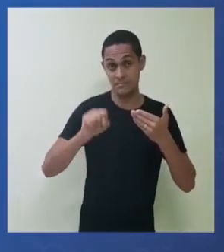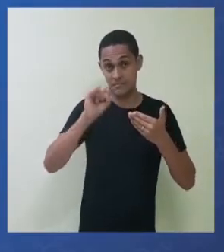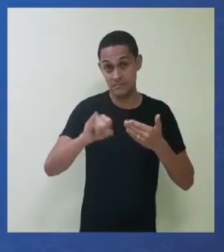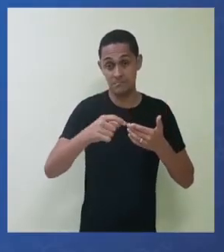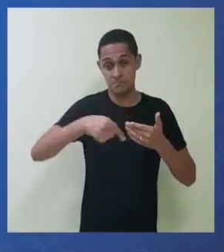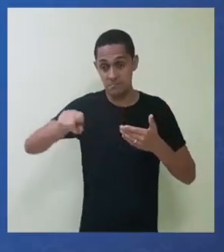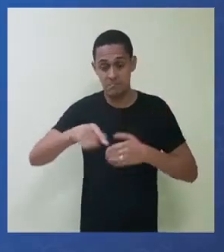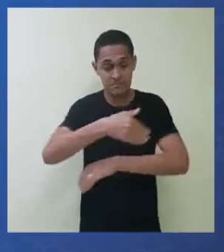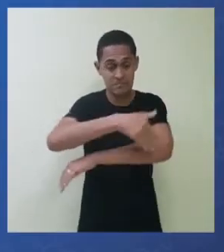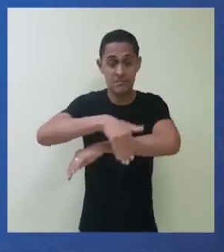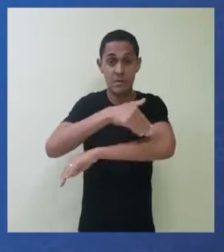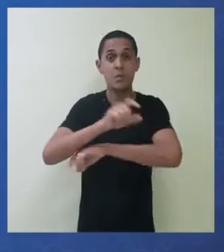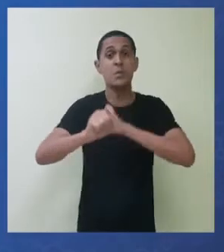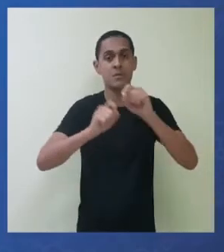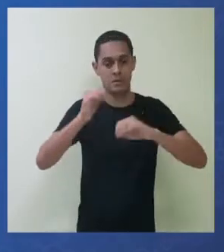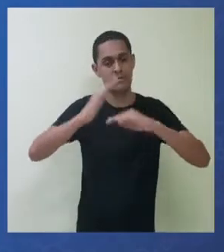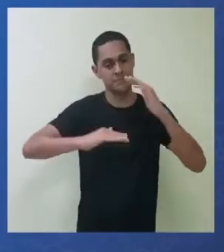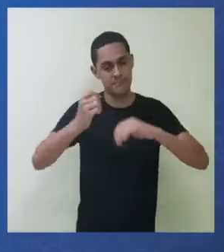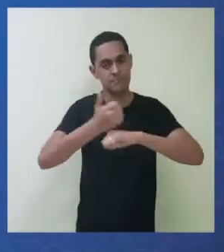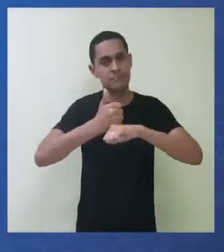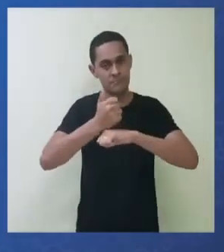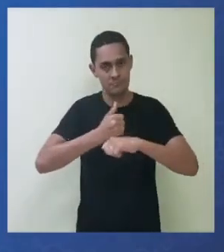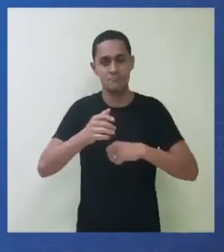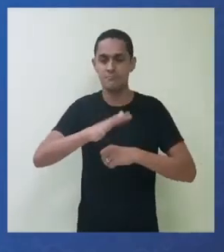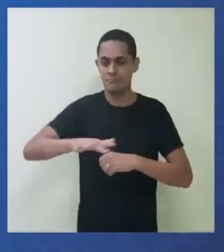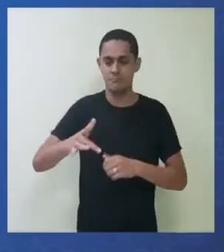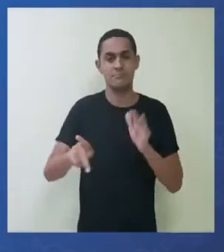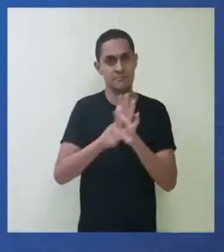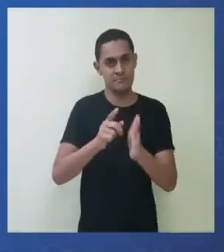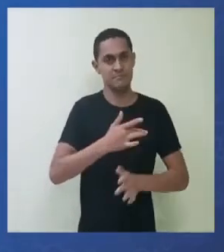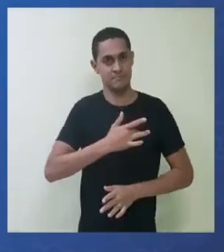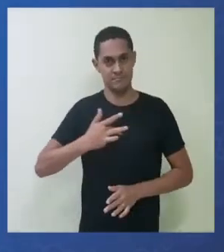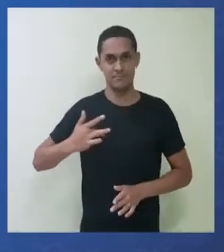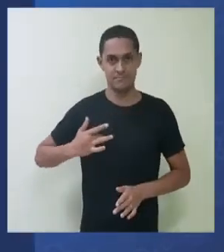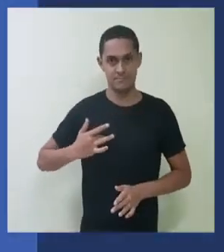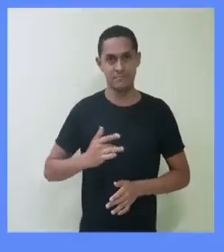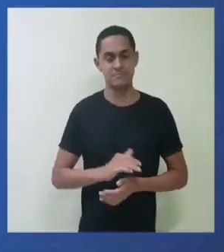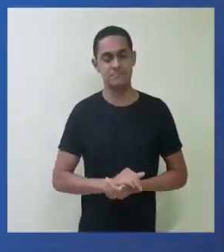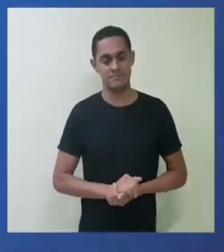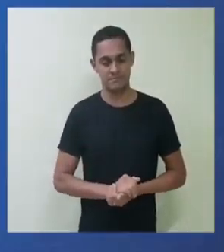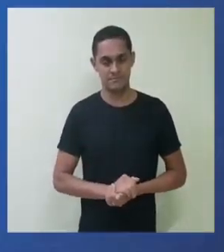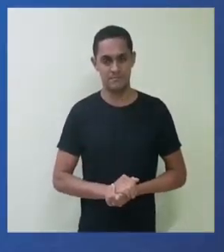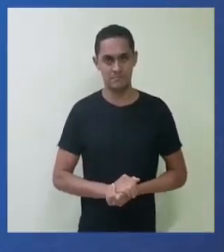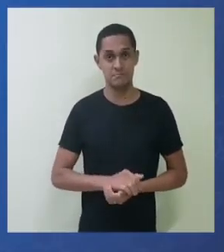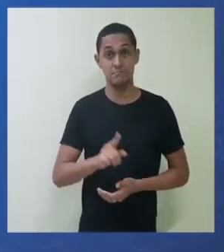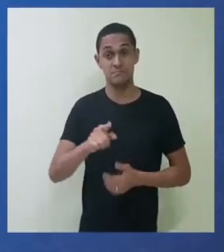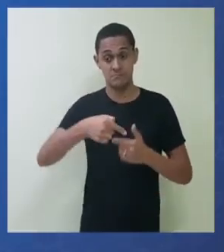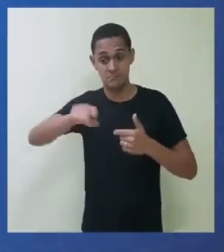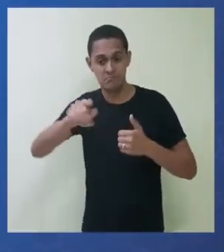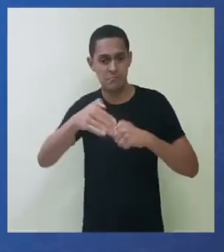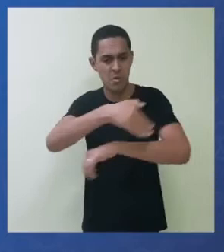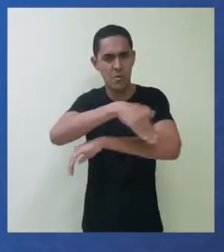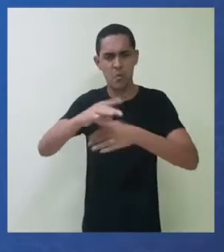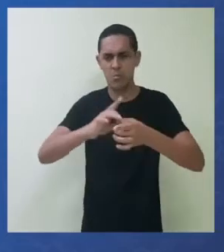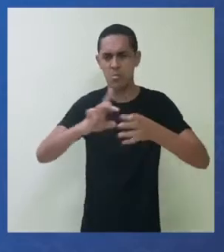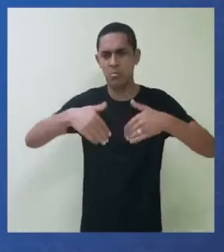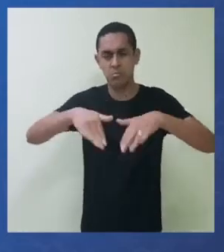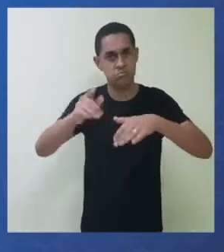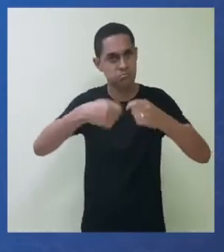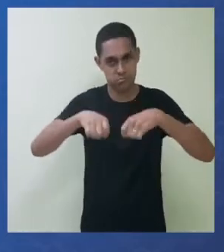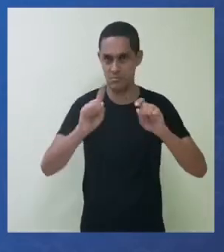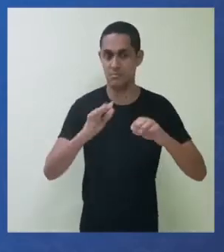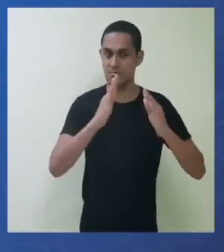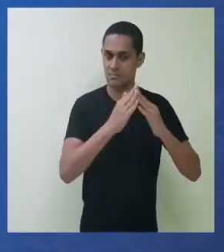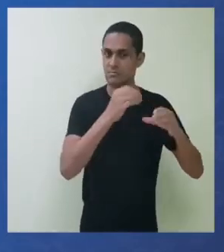deve estar nas ruas são aqueles profissionais essenciais aos serviços de saúde e segurança pública. Não saia de casa sem necessidade.